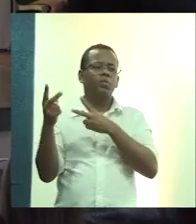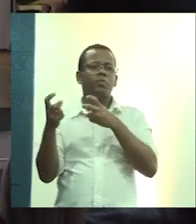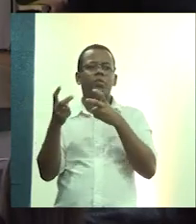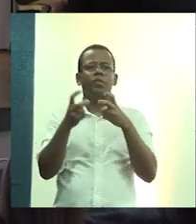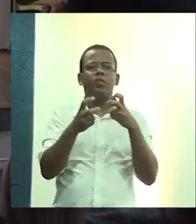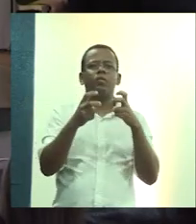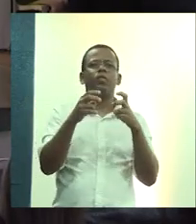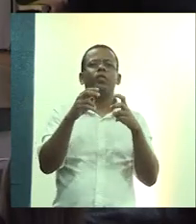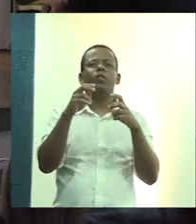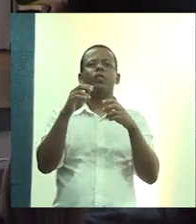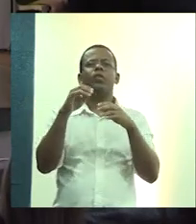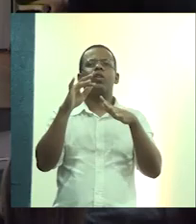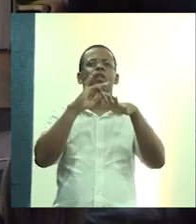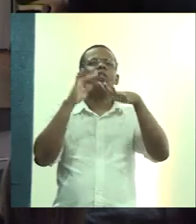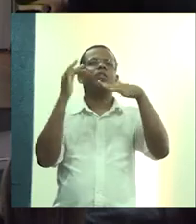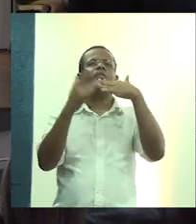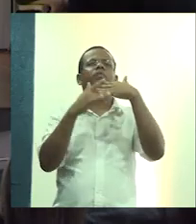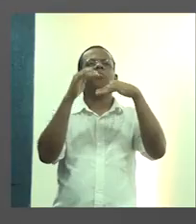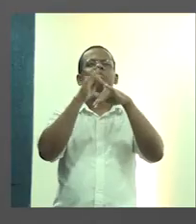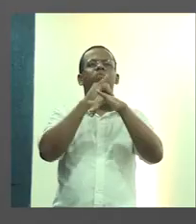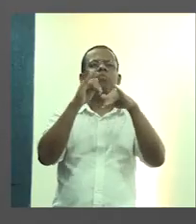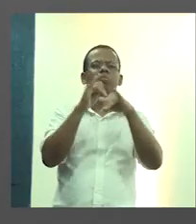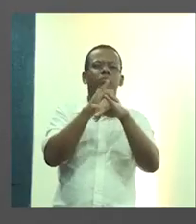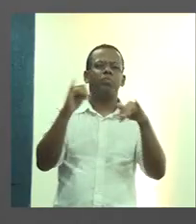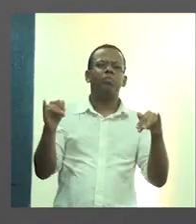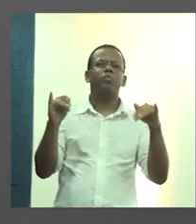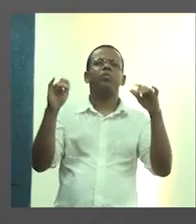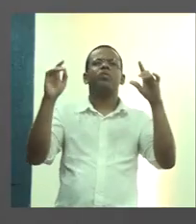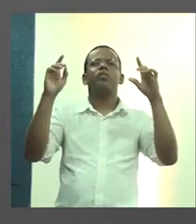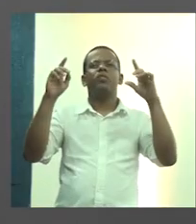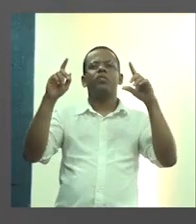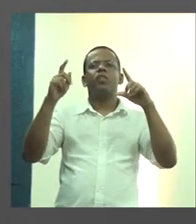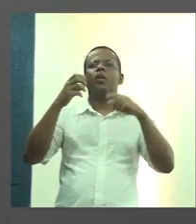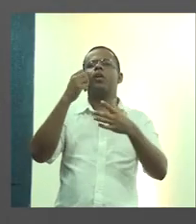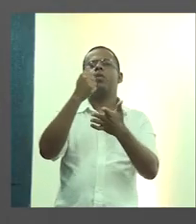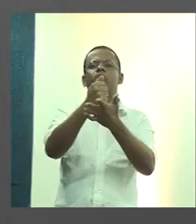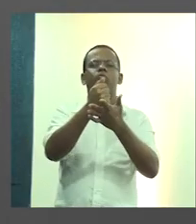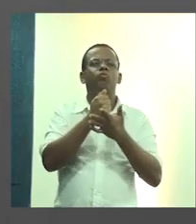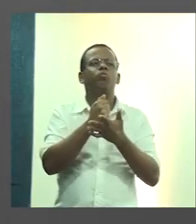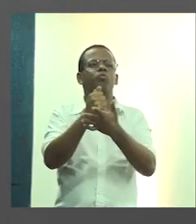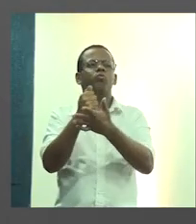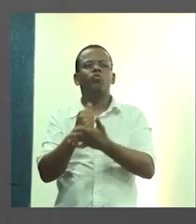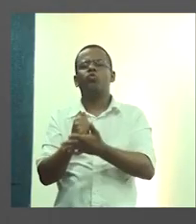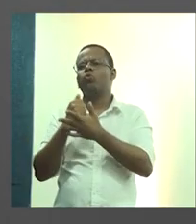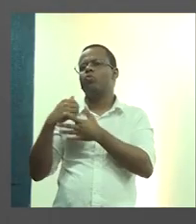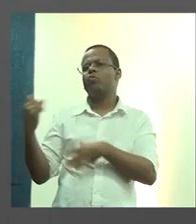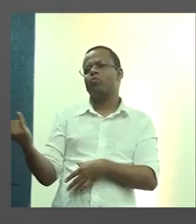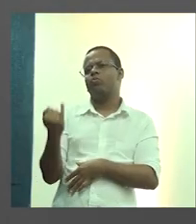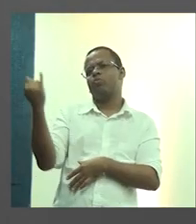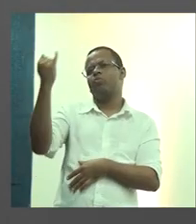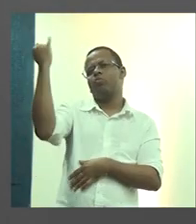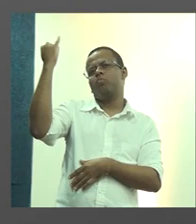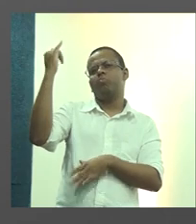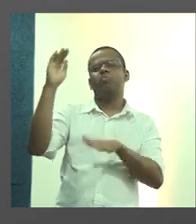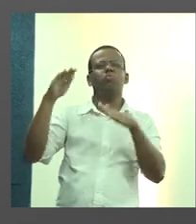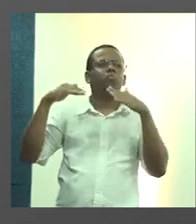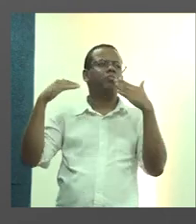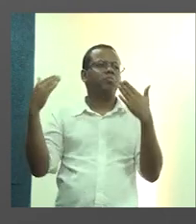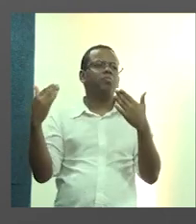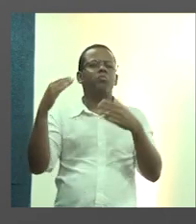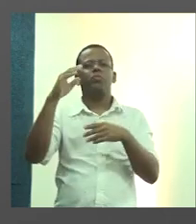a mídia local também, enfim, ela dá essa cobertura, que é bastante importante. Então,